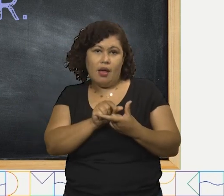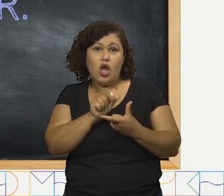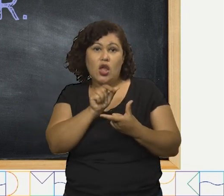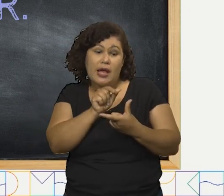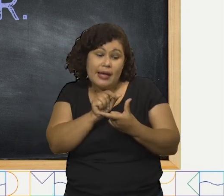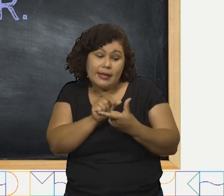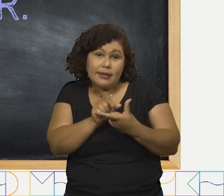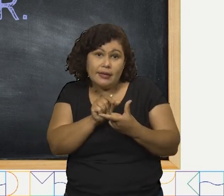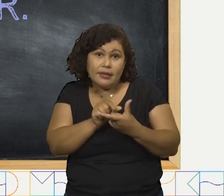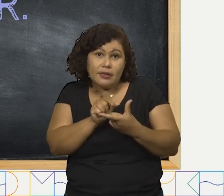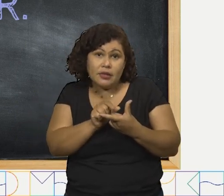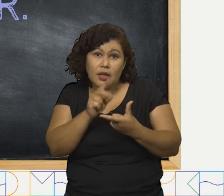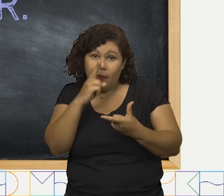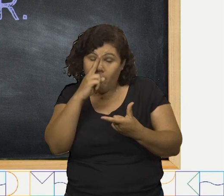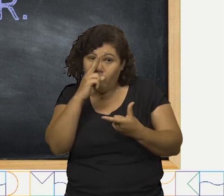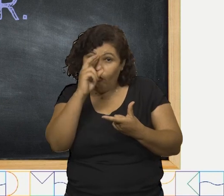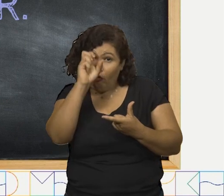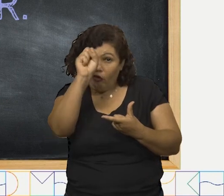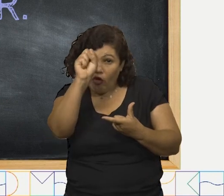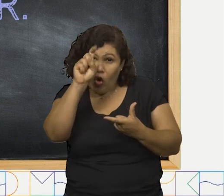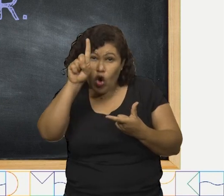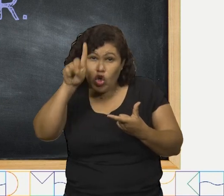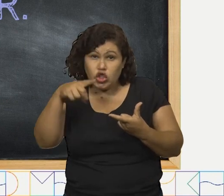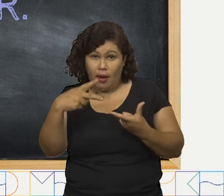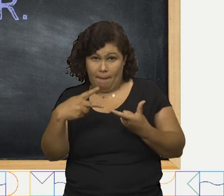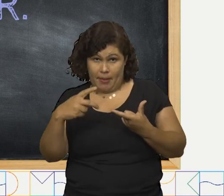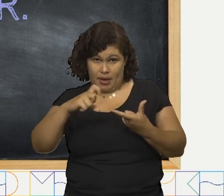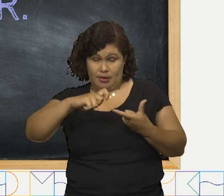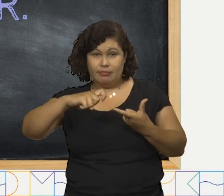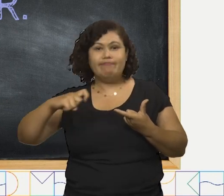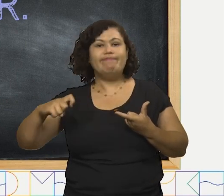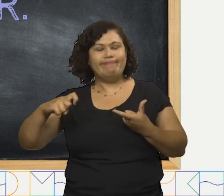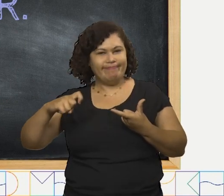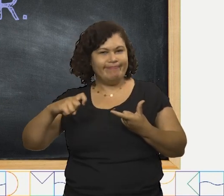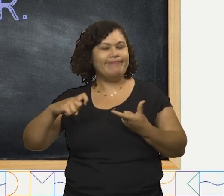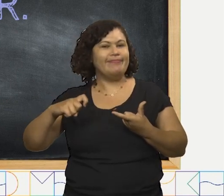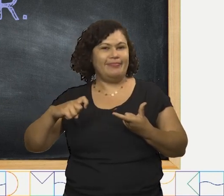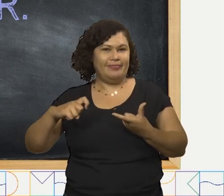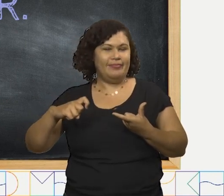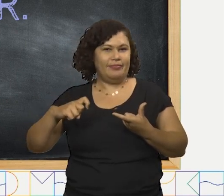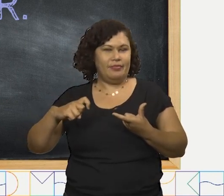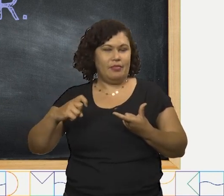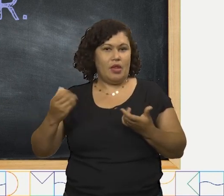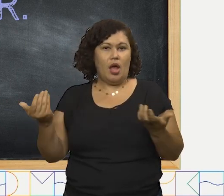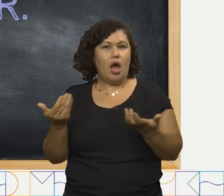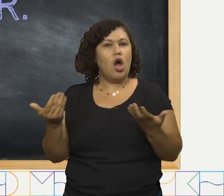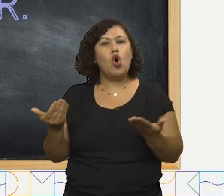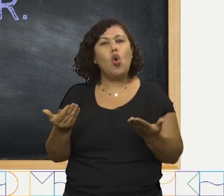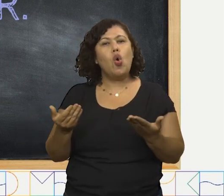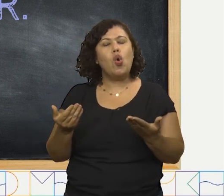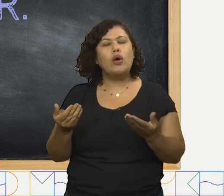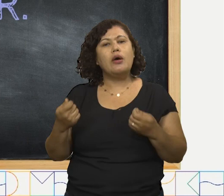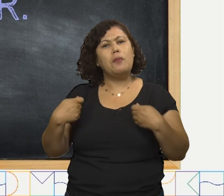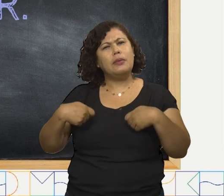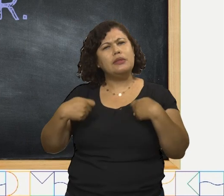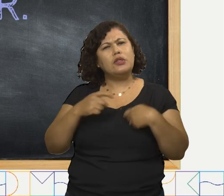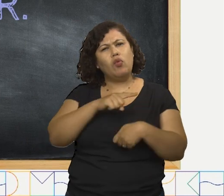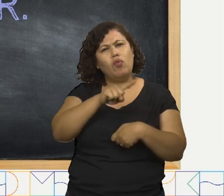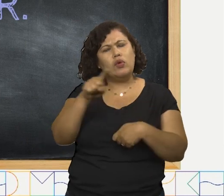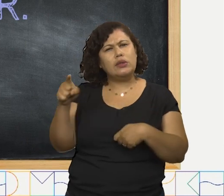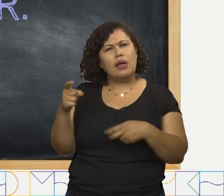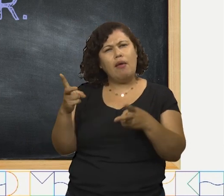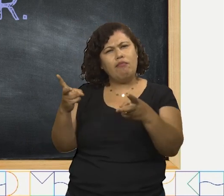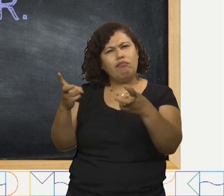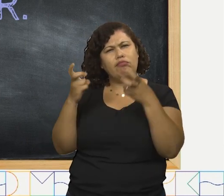Todas essas palavras são paroxítonas. Quero agora que você descubra